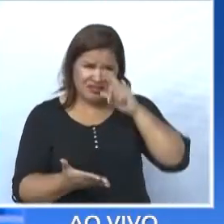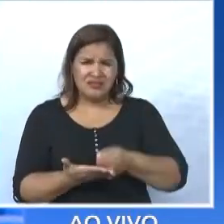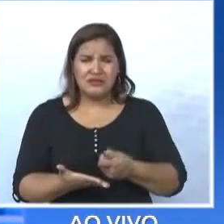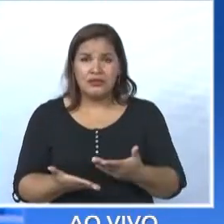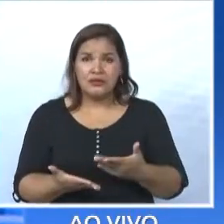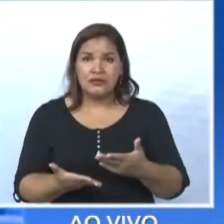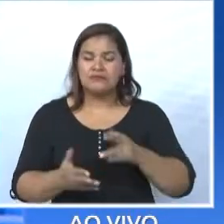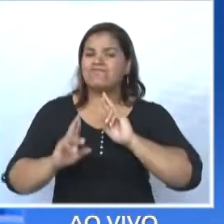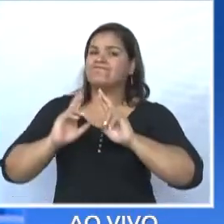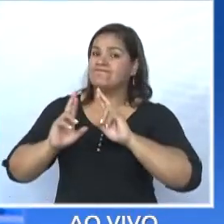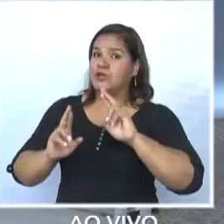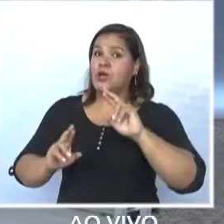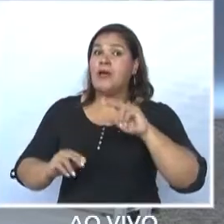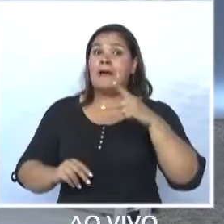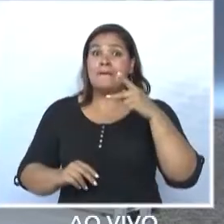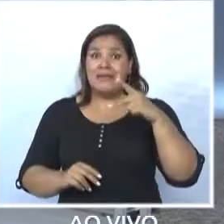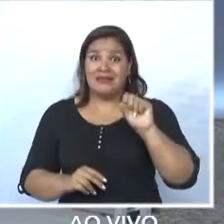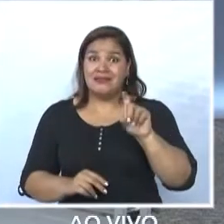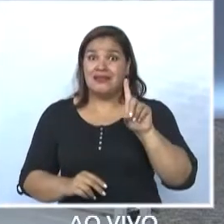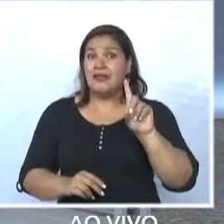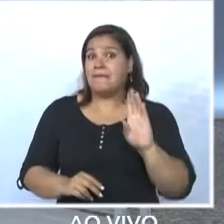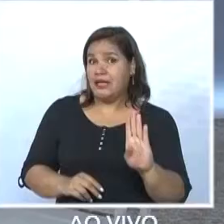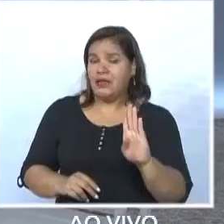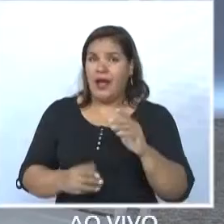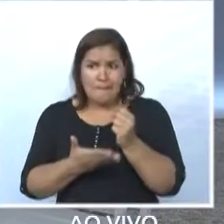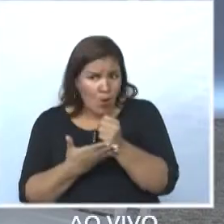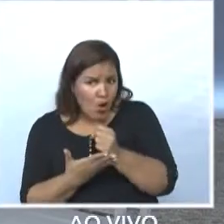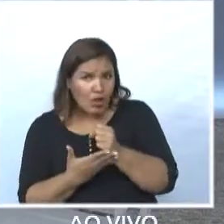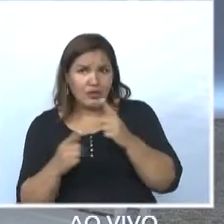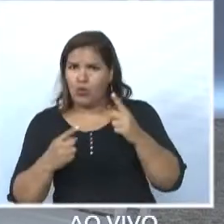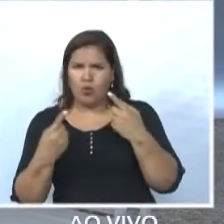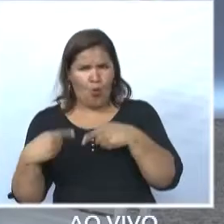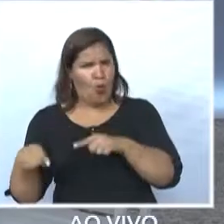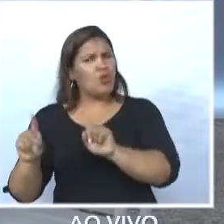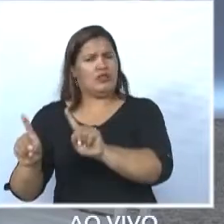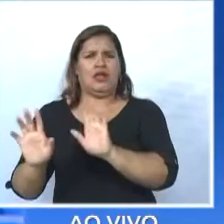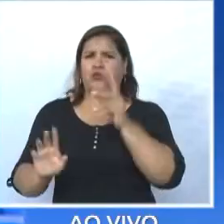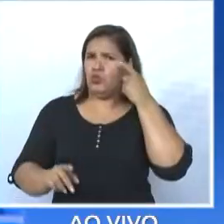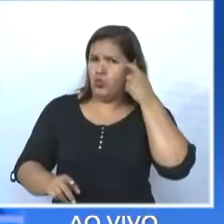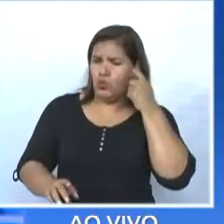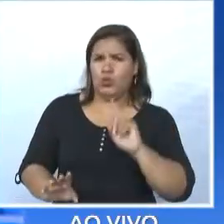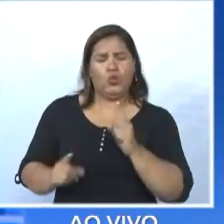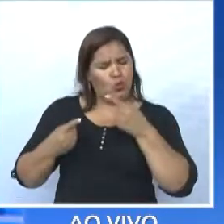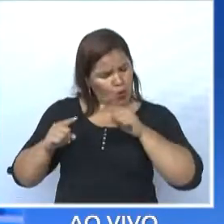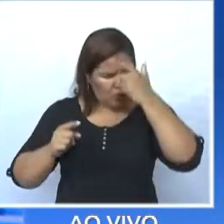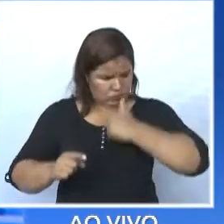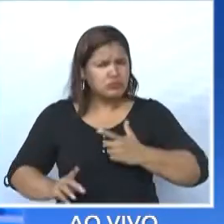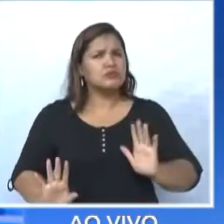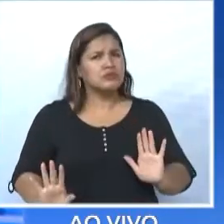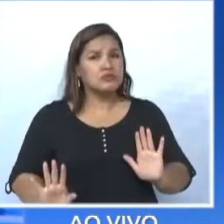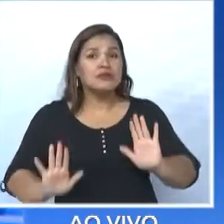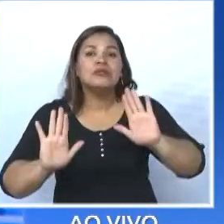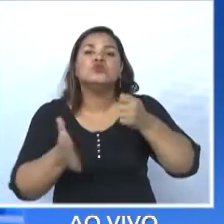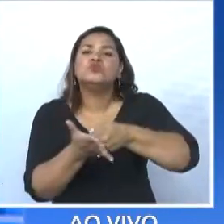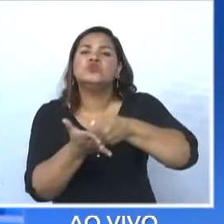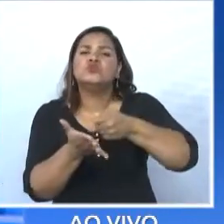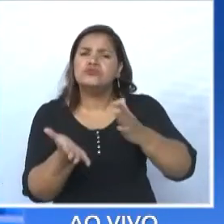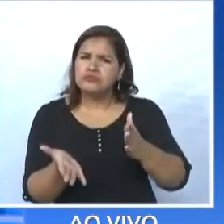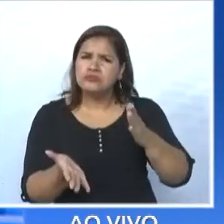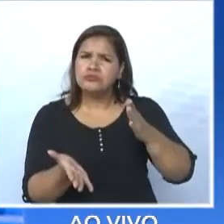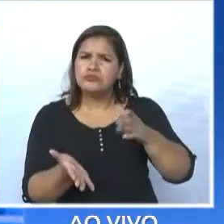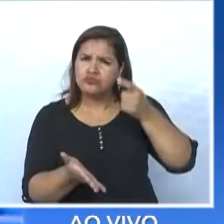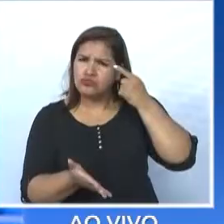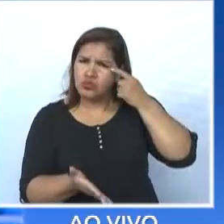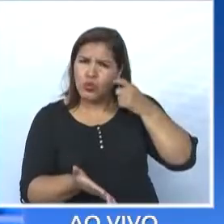PSDB... Apoia o Dória ou é contra o Dória? sou contra o Dória. Sou contra o Dória. Sou contra. Mas vou exigir dele. Vou exigir dele as